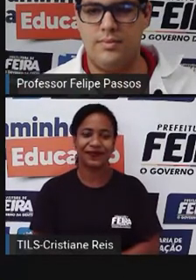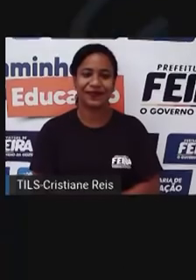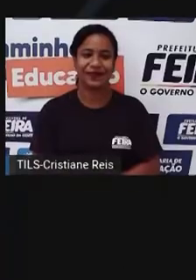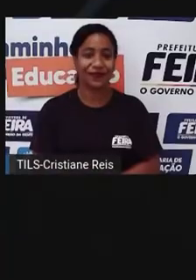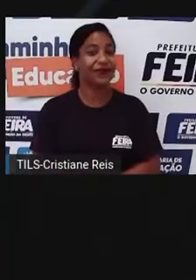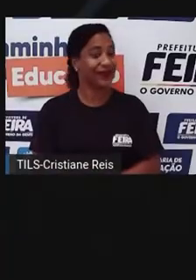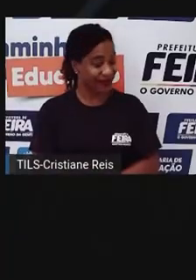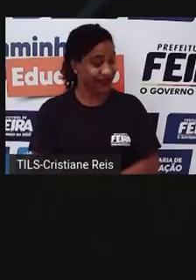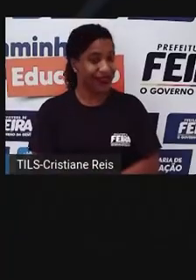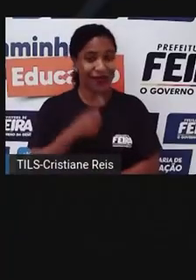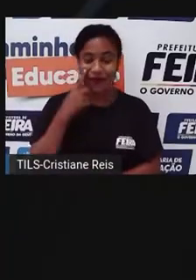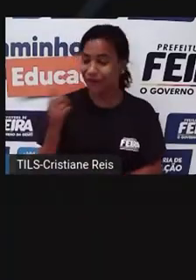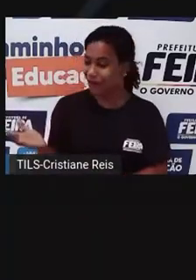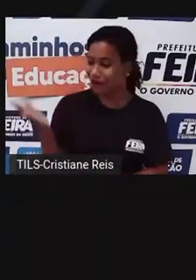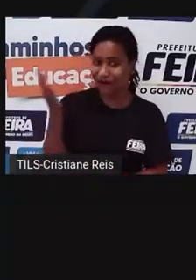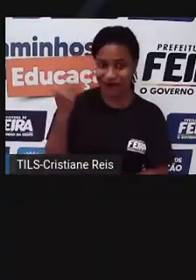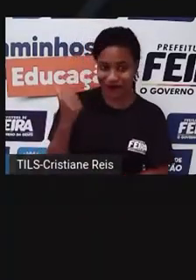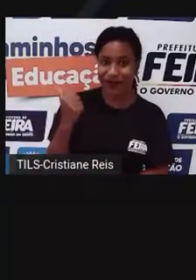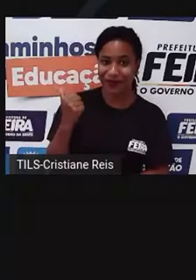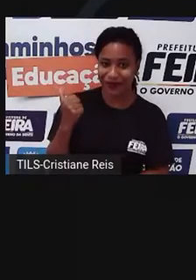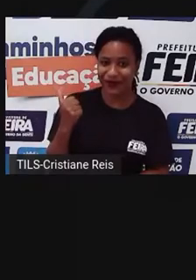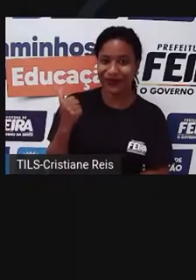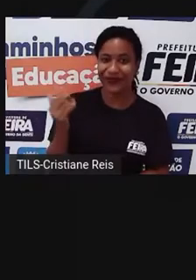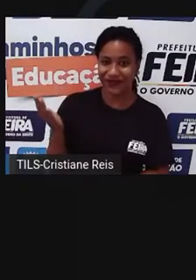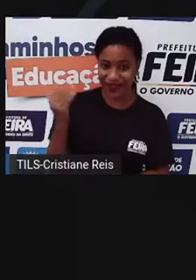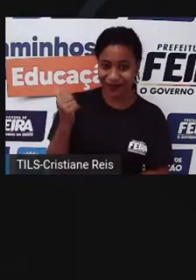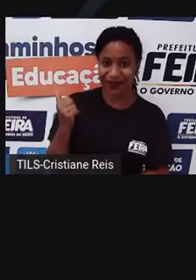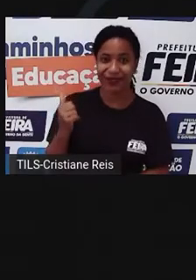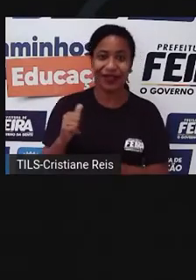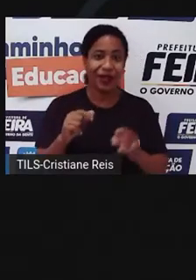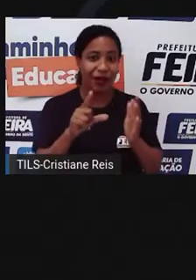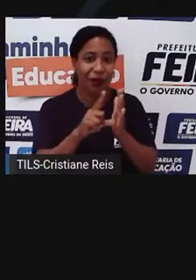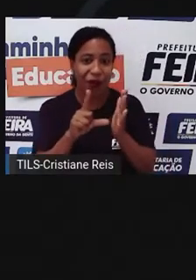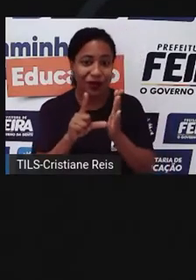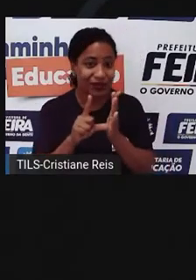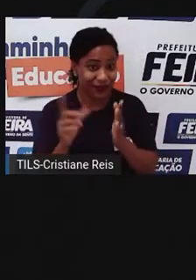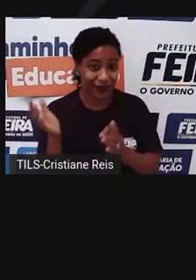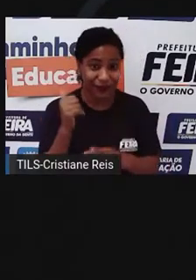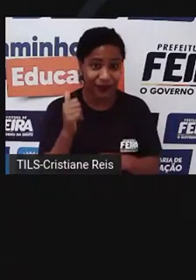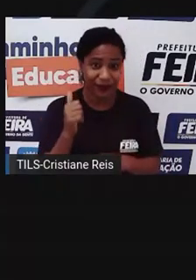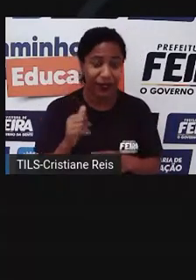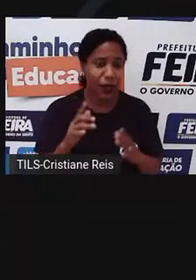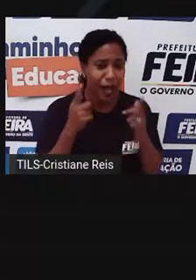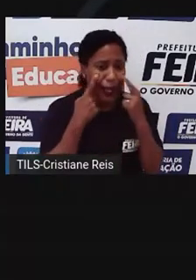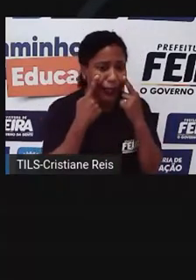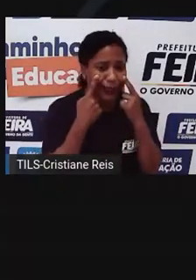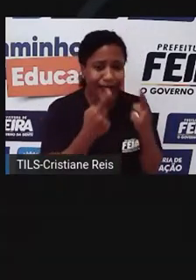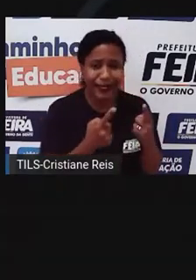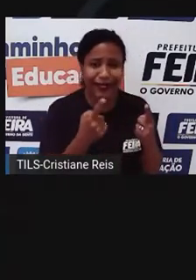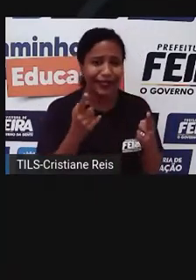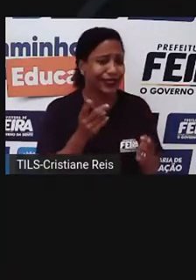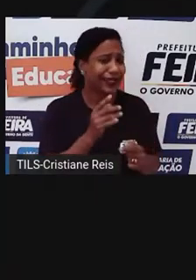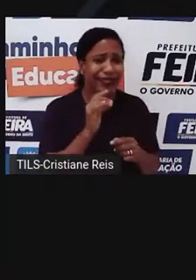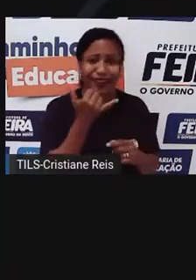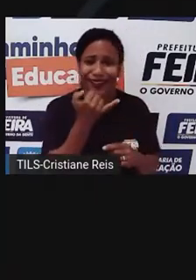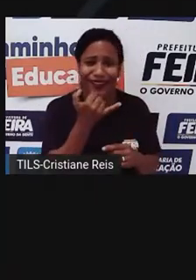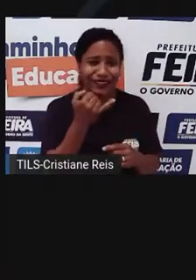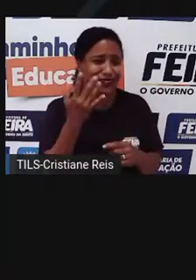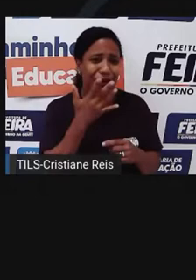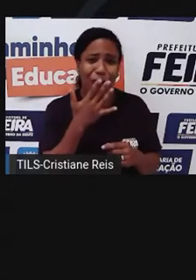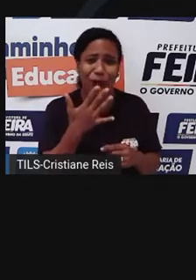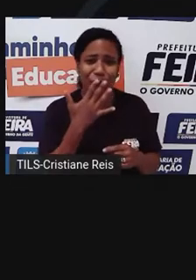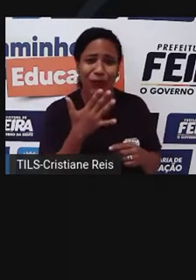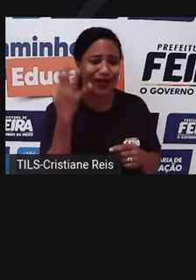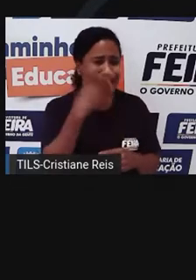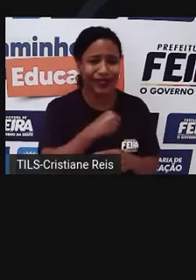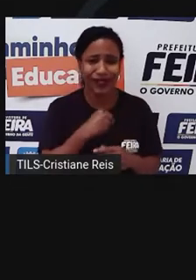Vamos, Mônica. A loja de micromondas fica logo ali. Mãe, olha! É um kit de canetinhas novas. A gente pode levar